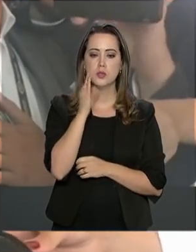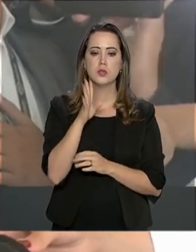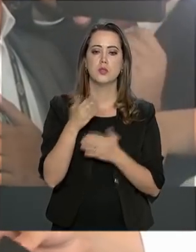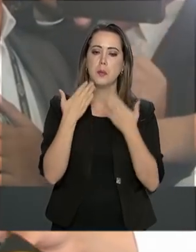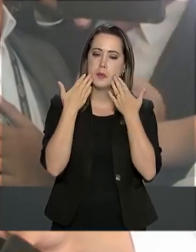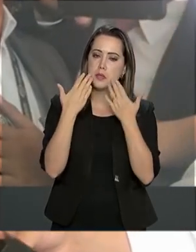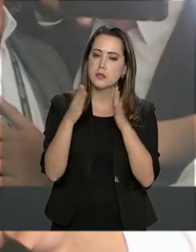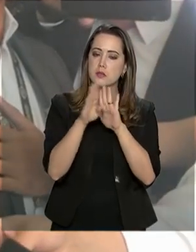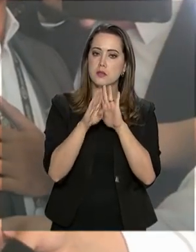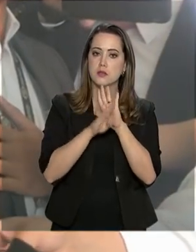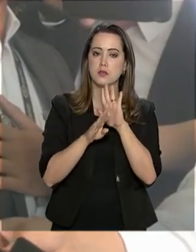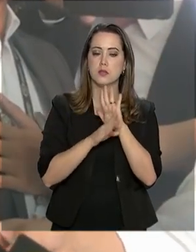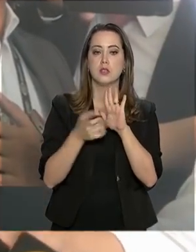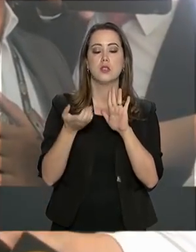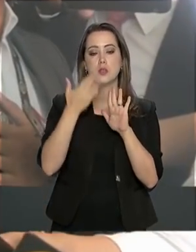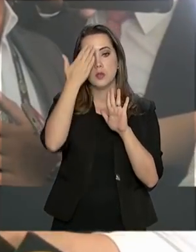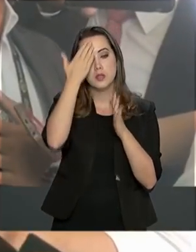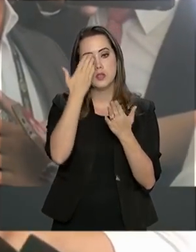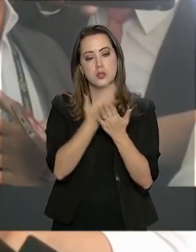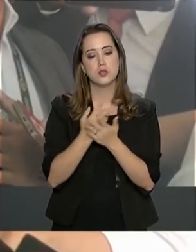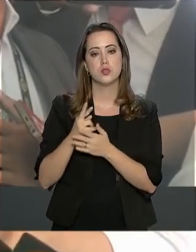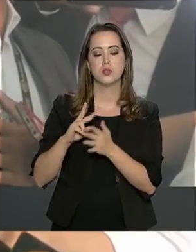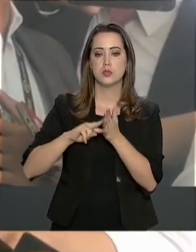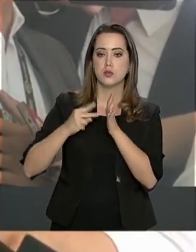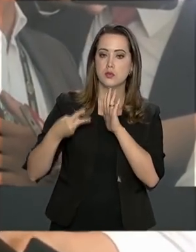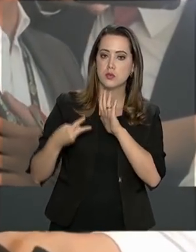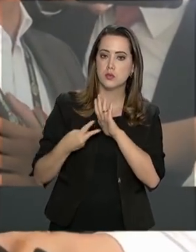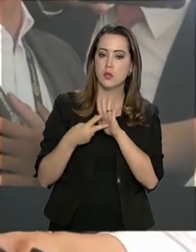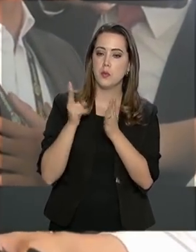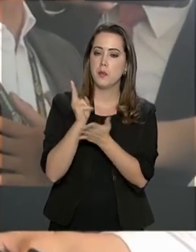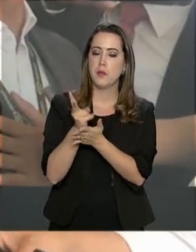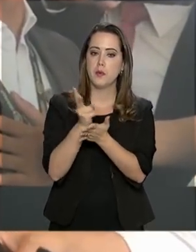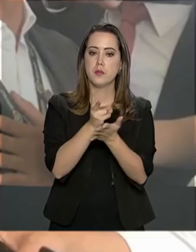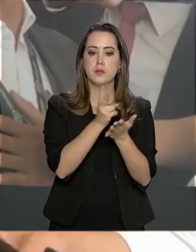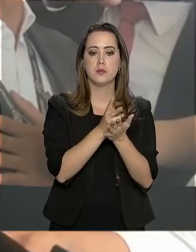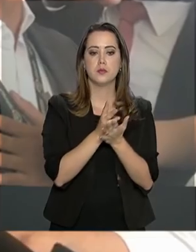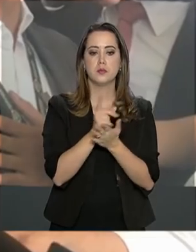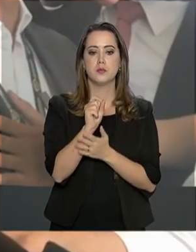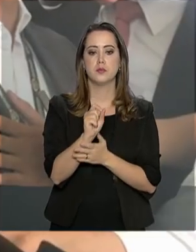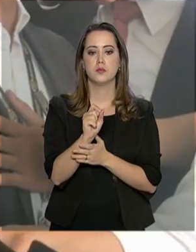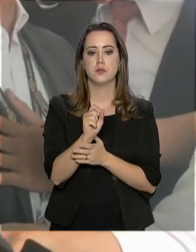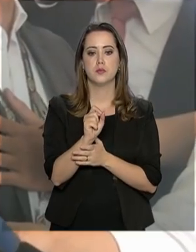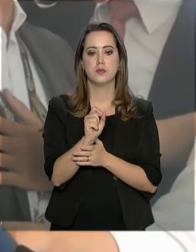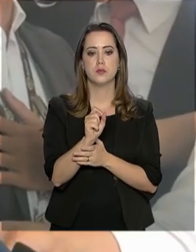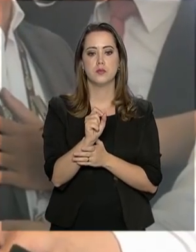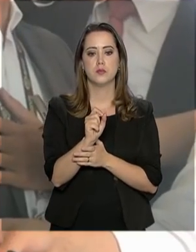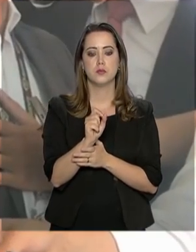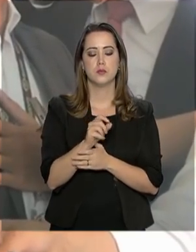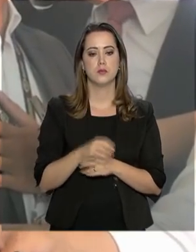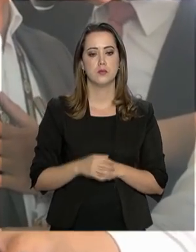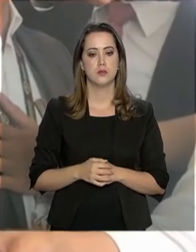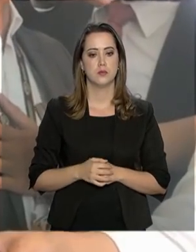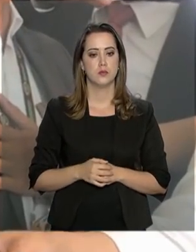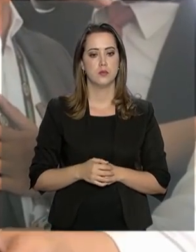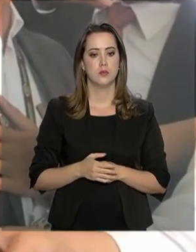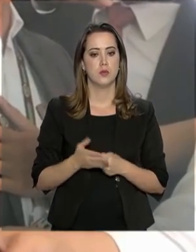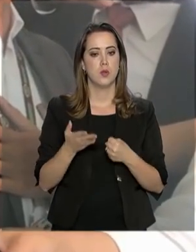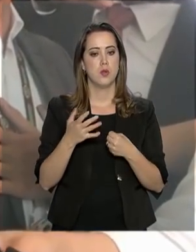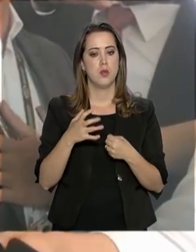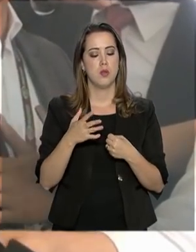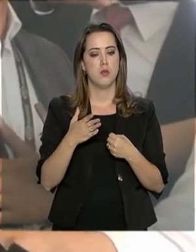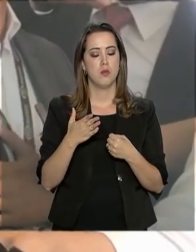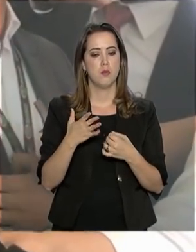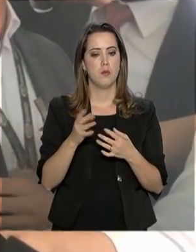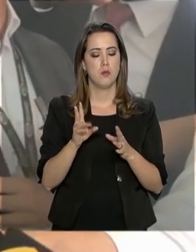projeto que representa, ao mesmo tempo, a média do sentimento